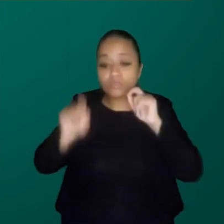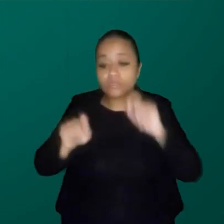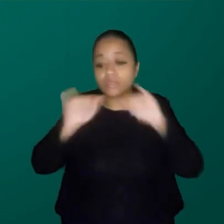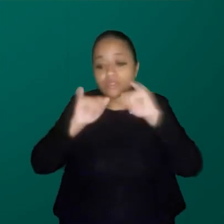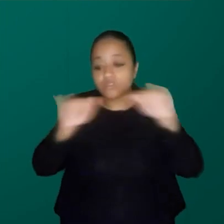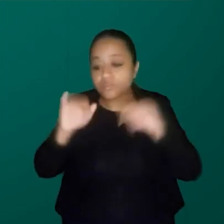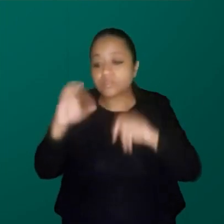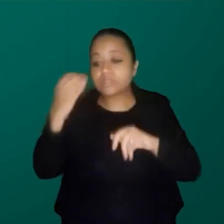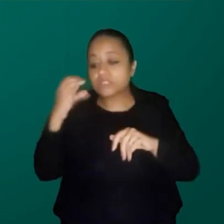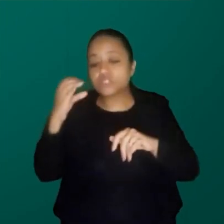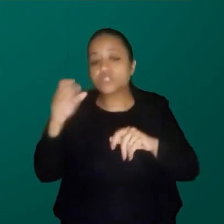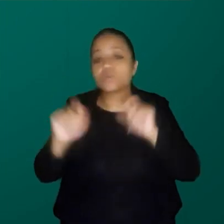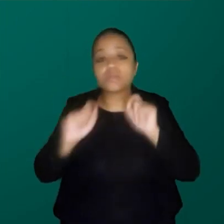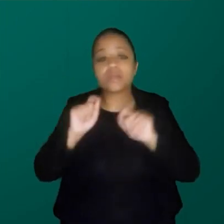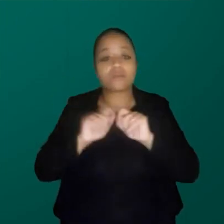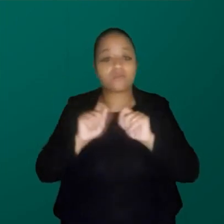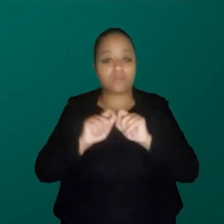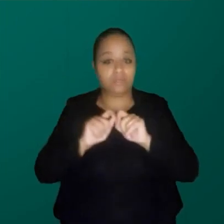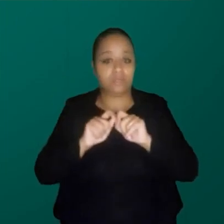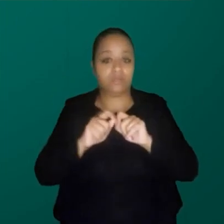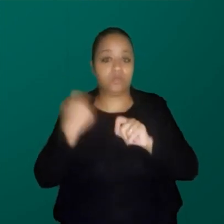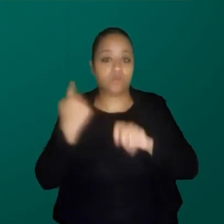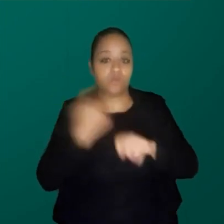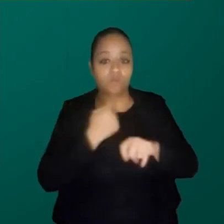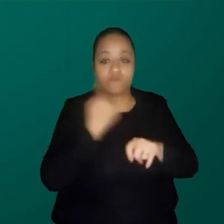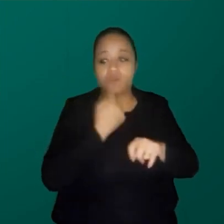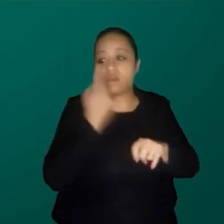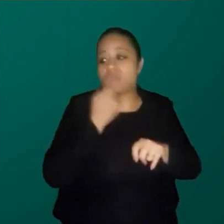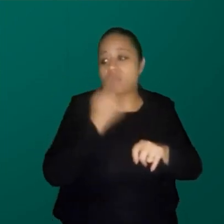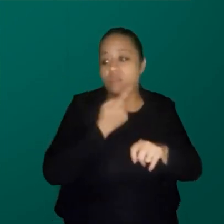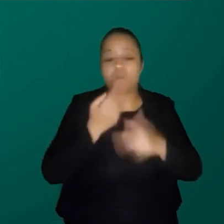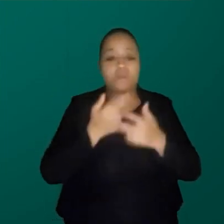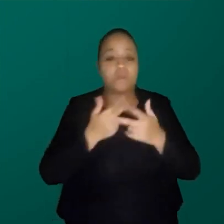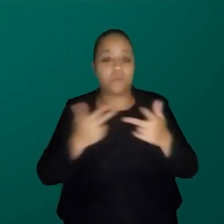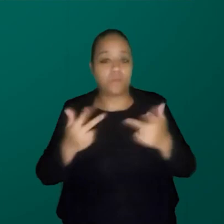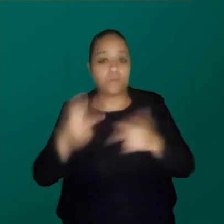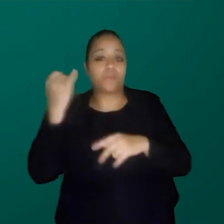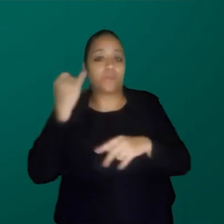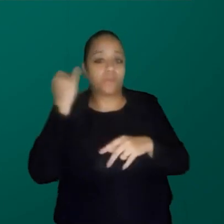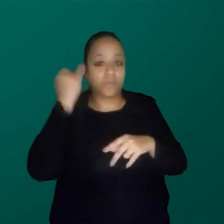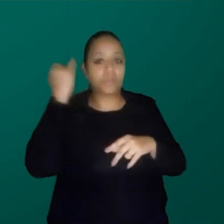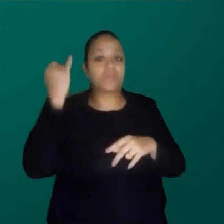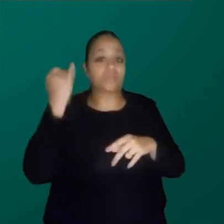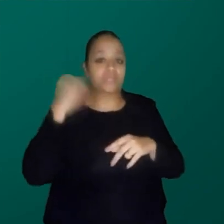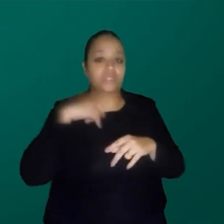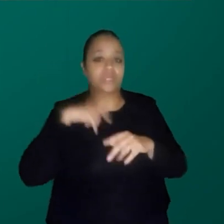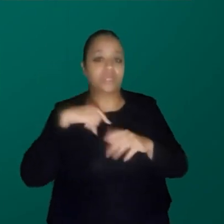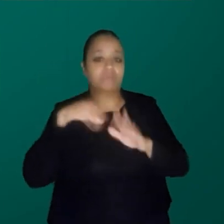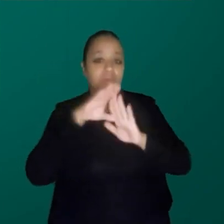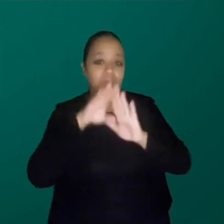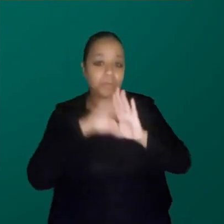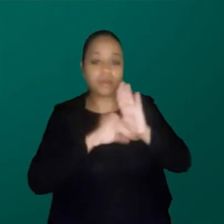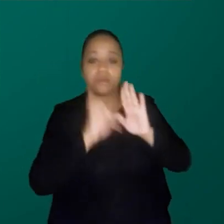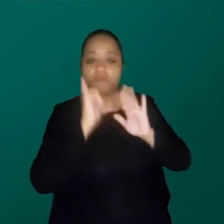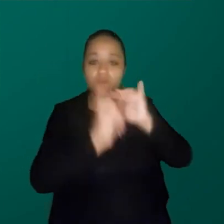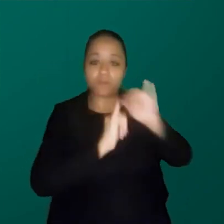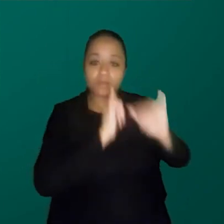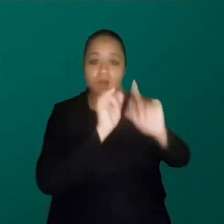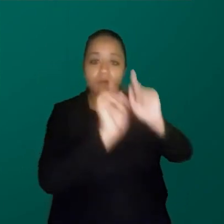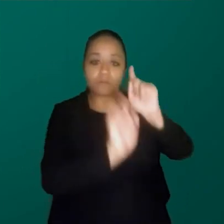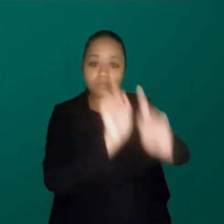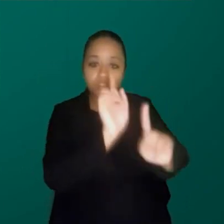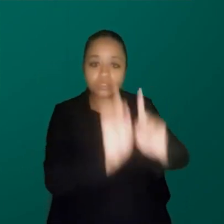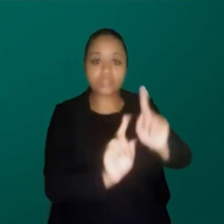científica quando a gente fala essas coisas assim, que, embora sejam importantes a gente ter esses dados sobre homens e mulheres,